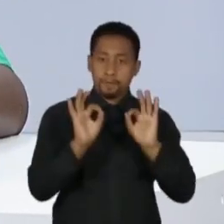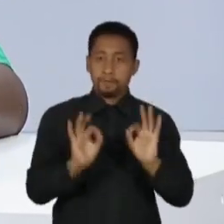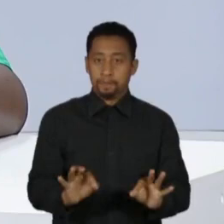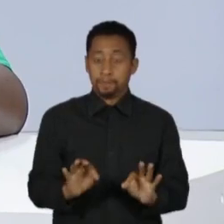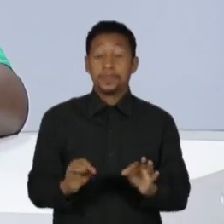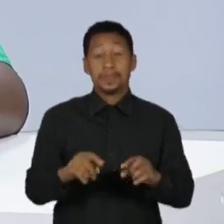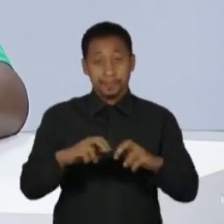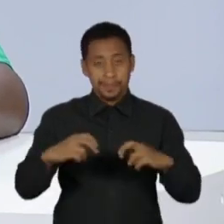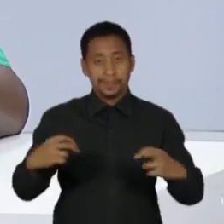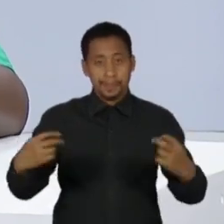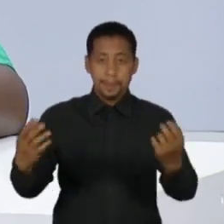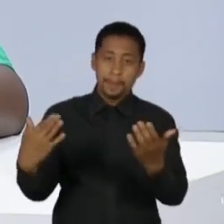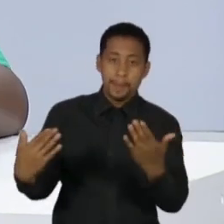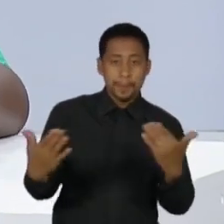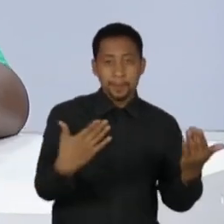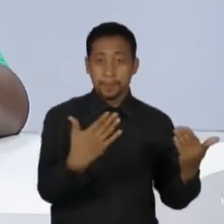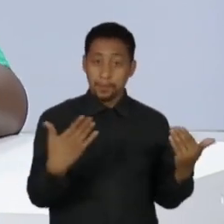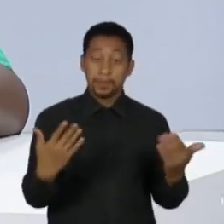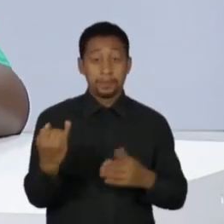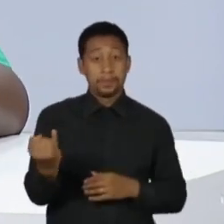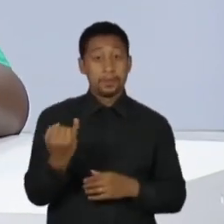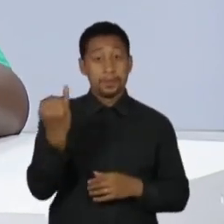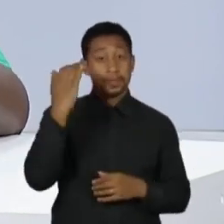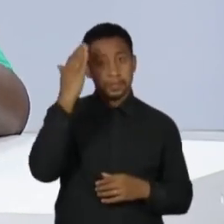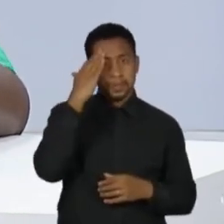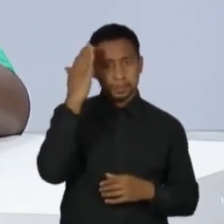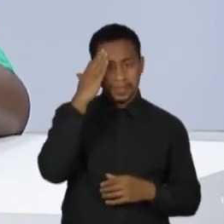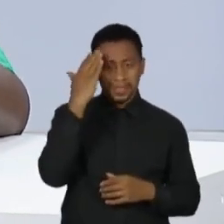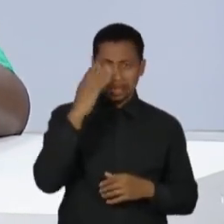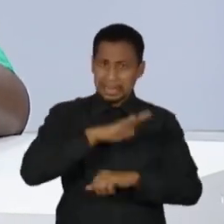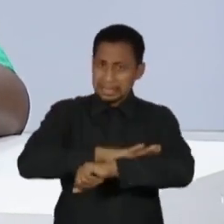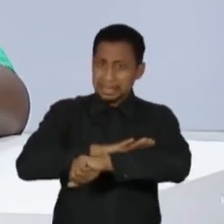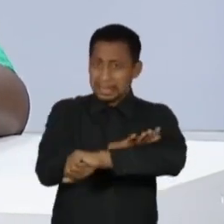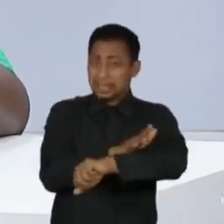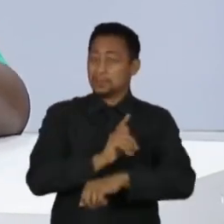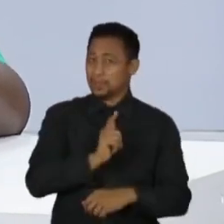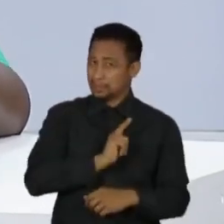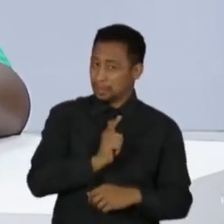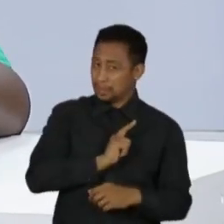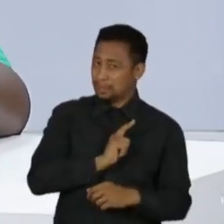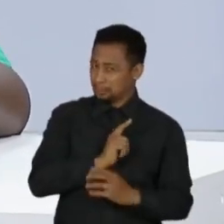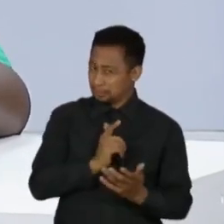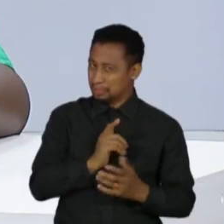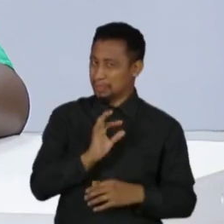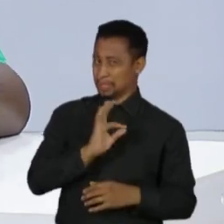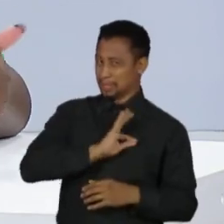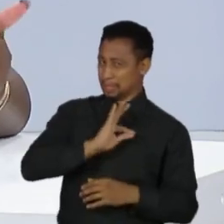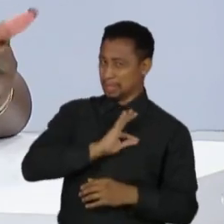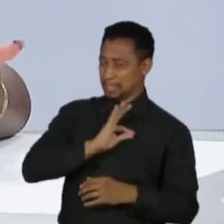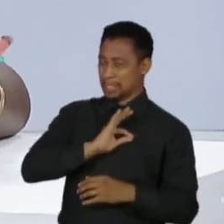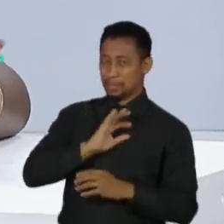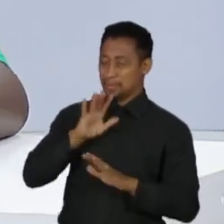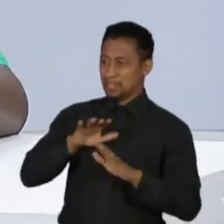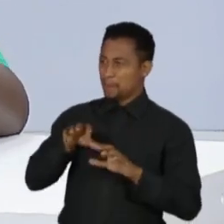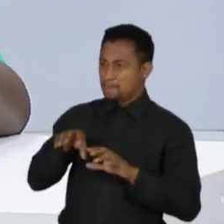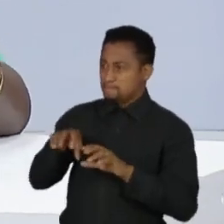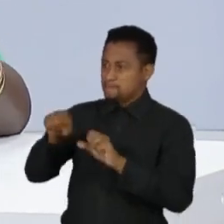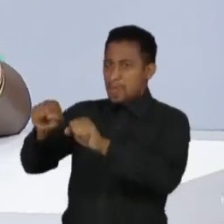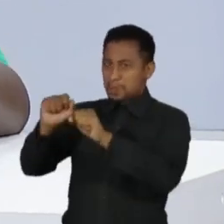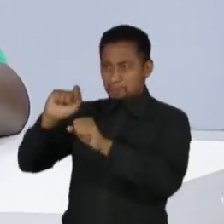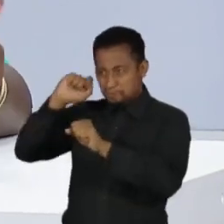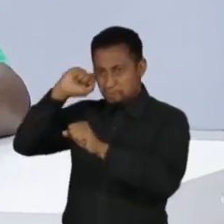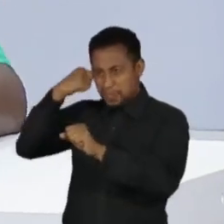é importante que é analisar se existe o racismo estrutural nas abordagens policiais baseado num caso de uma pessoa preta,